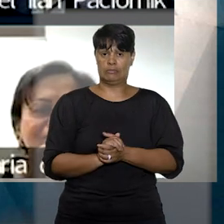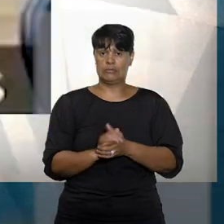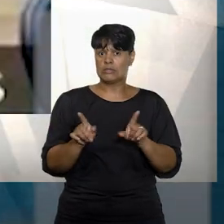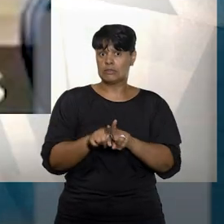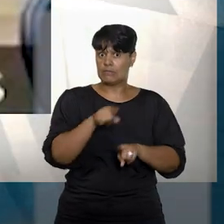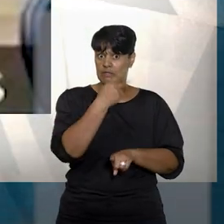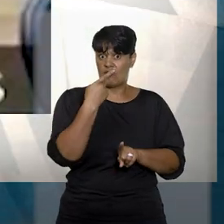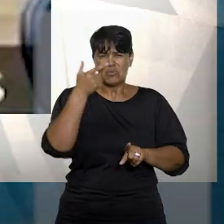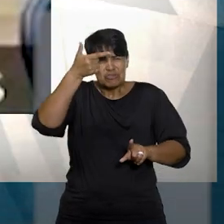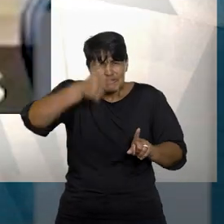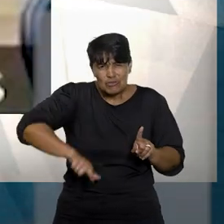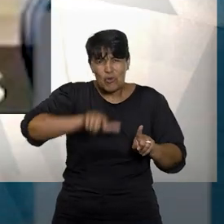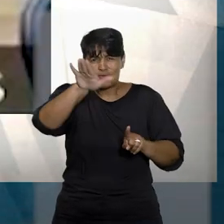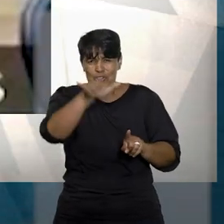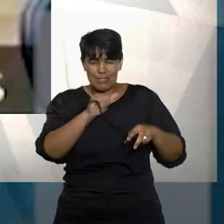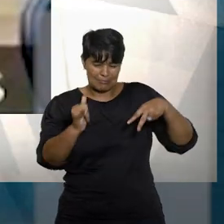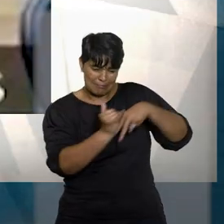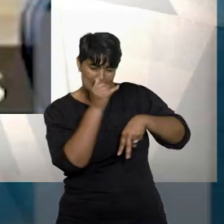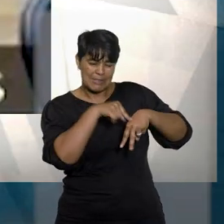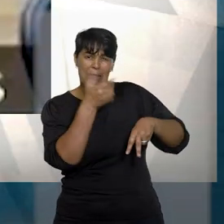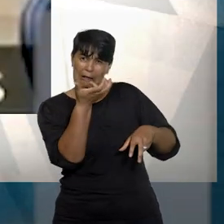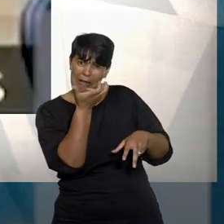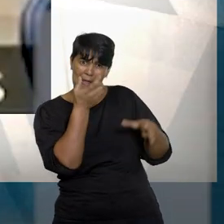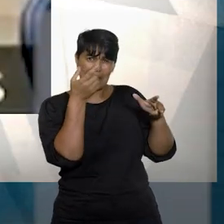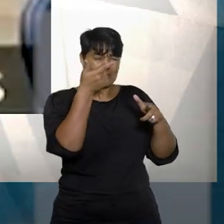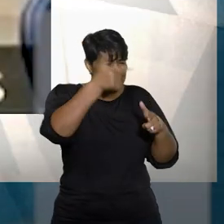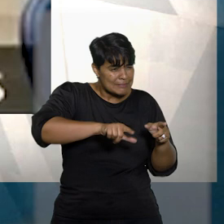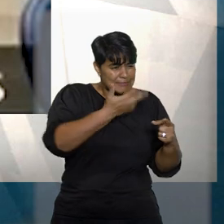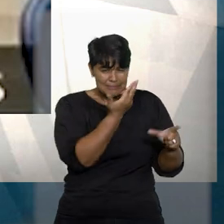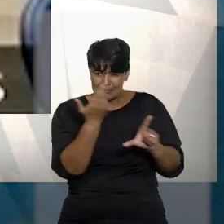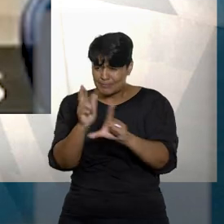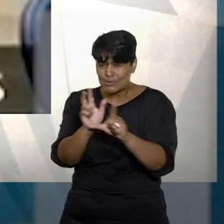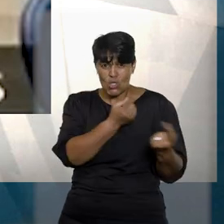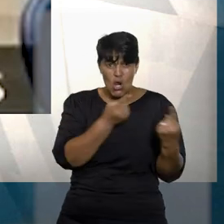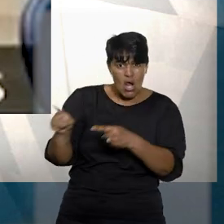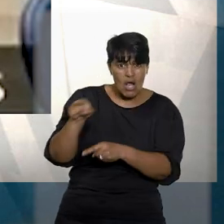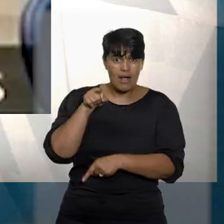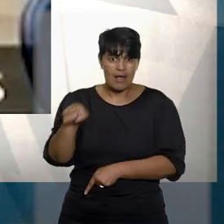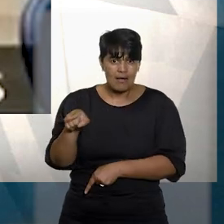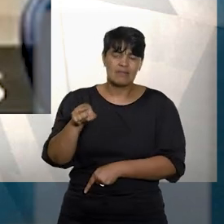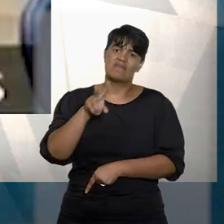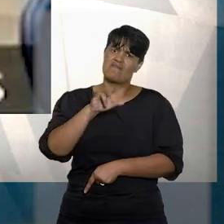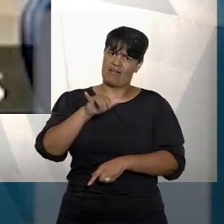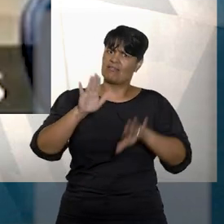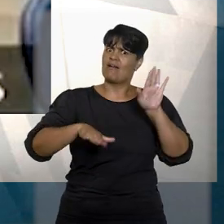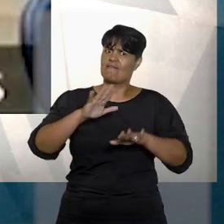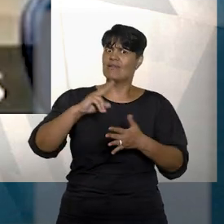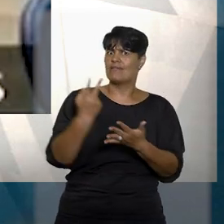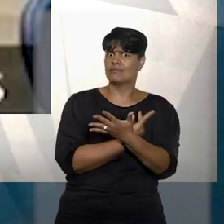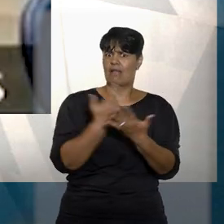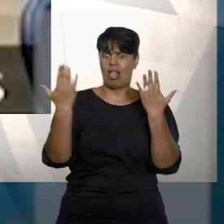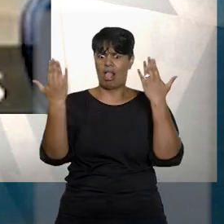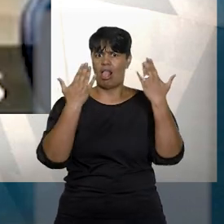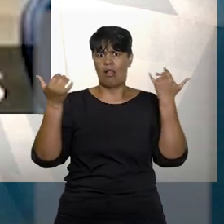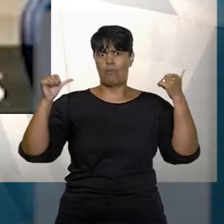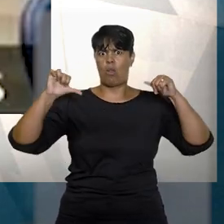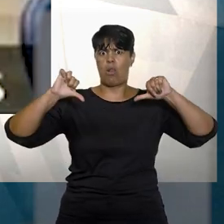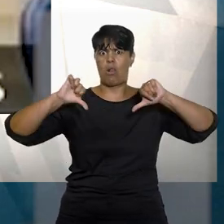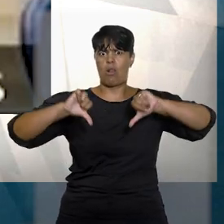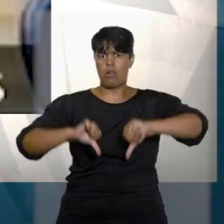destacou que questionar a vítima novamente sobre o interesse em representar contra o agressor pode até mesmo agravar o estado